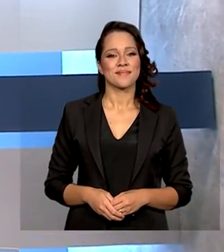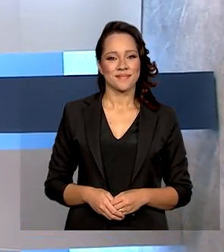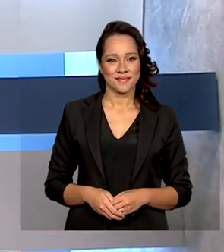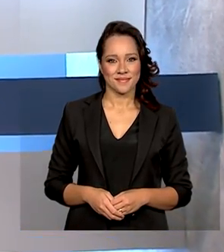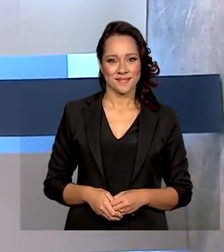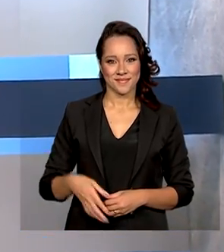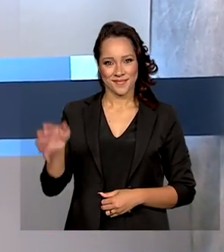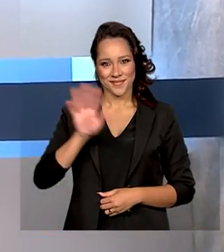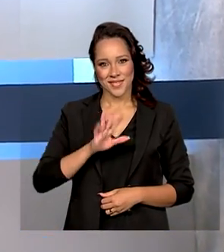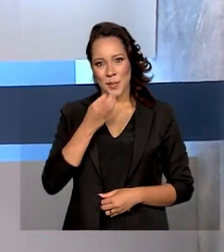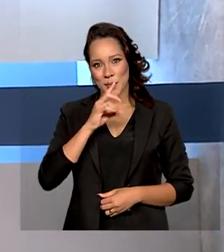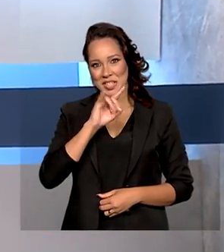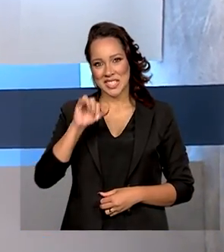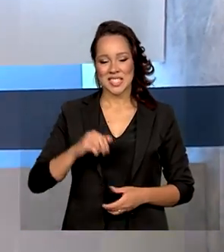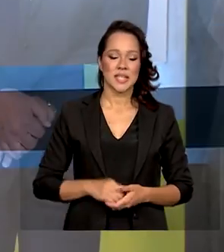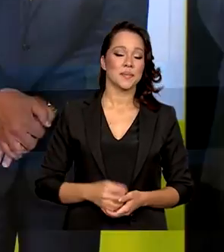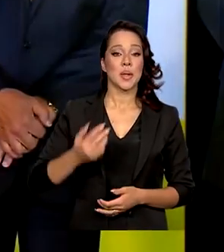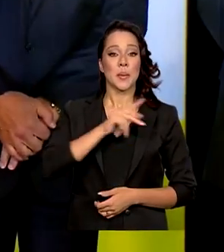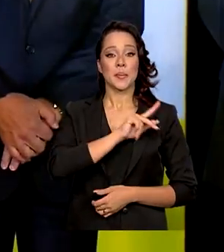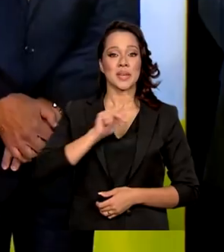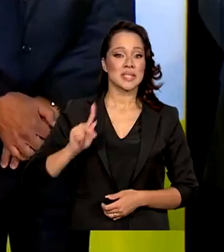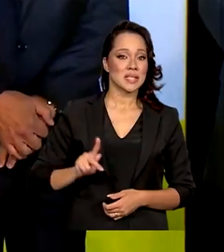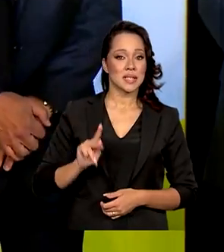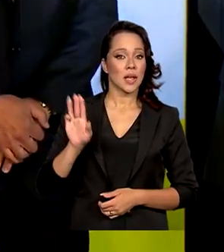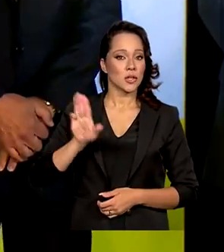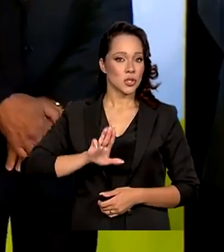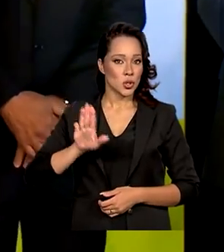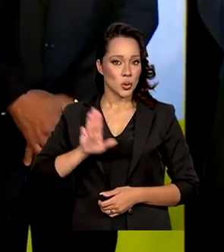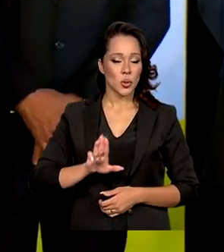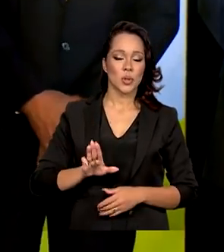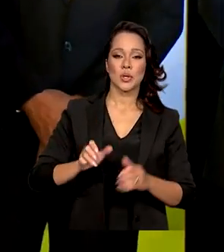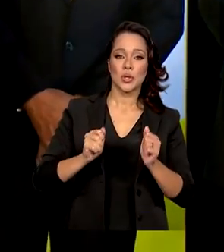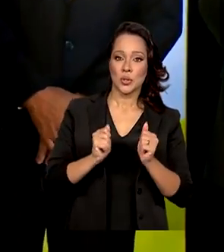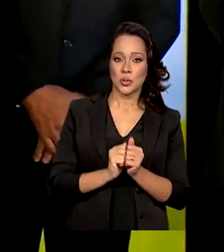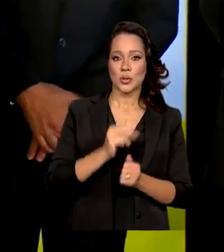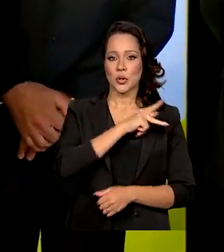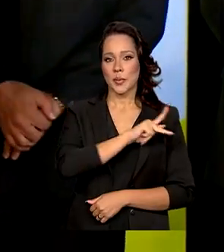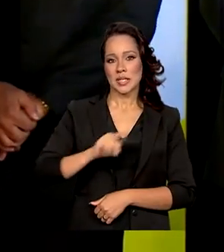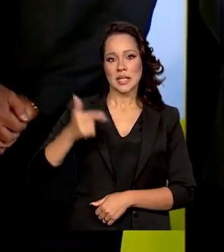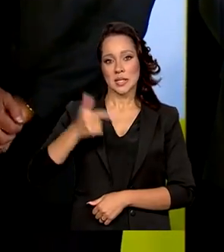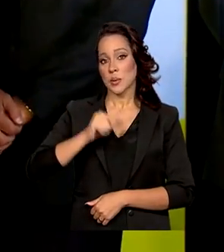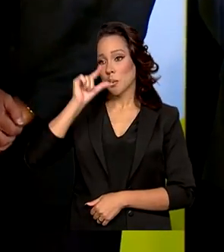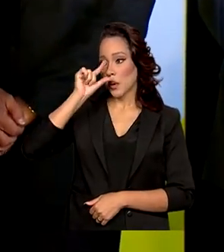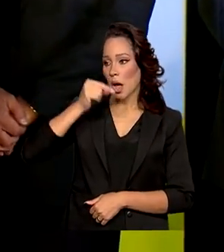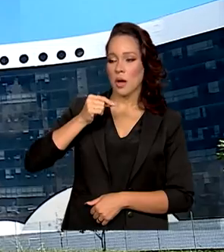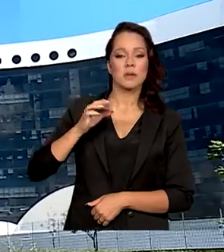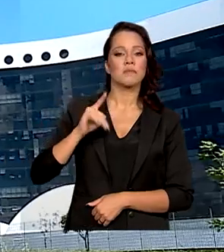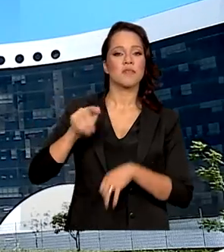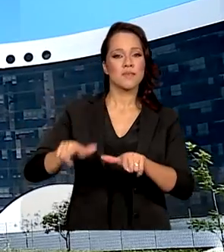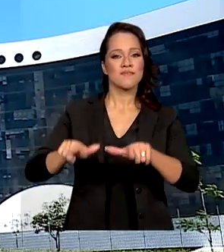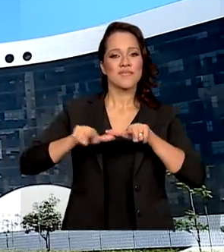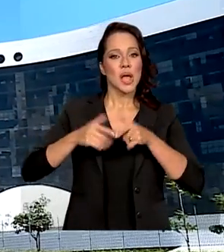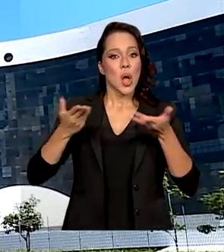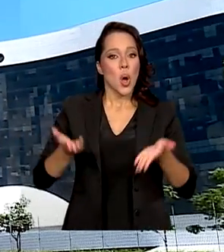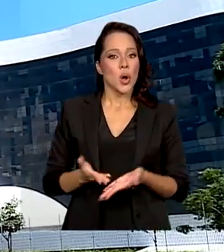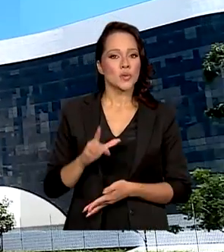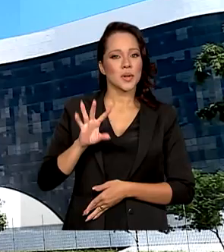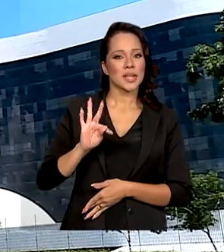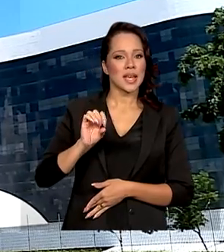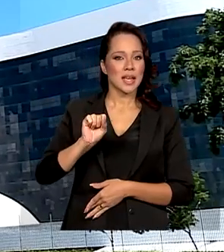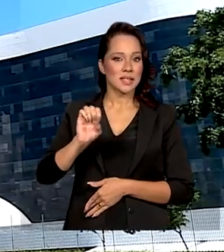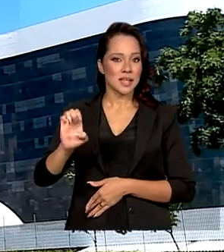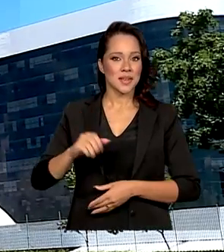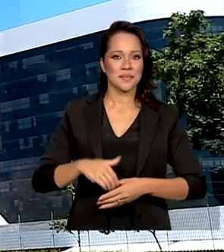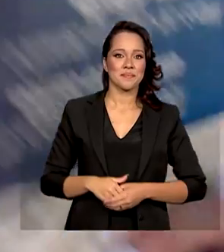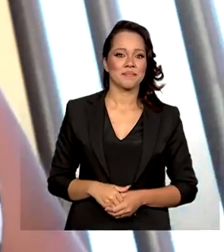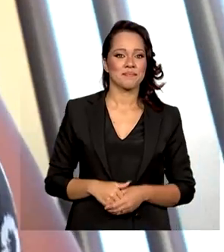Olá, bom dia. Presidente eleito Lula da Silva e o vice-geral do Alckmin serão diplomados hoje pelo TSE.